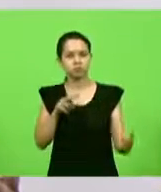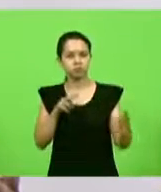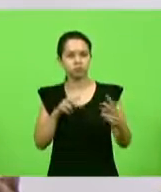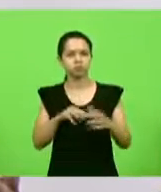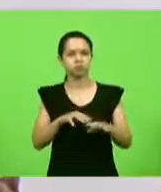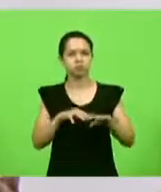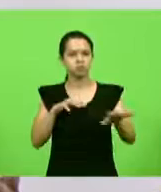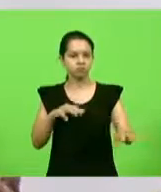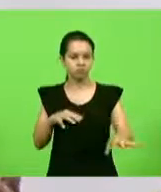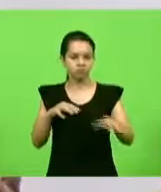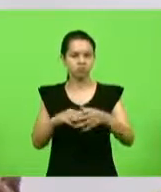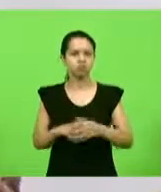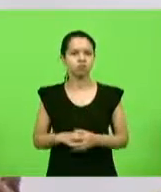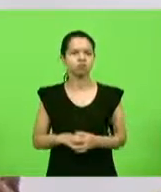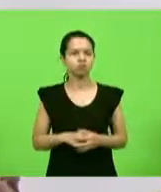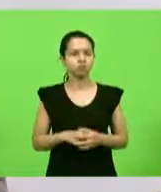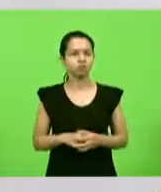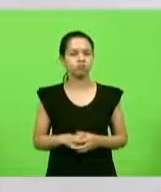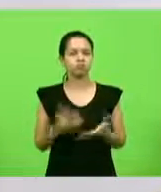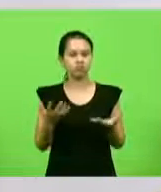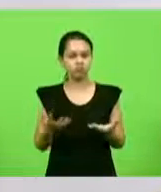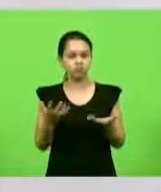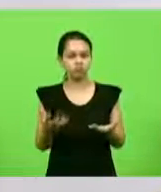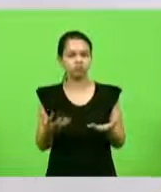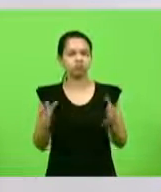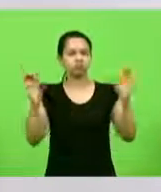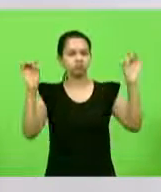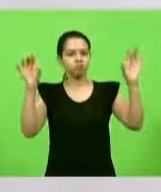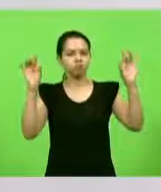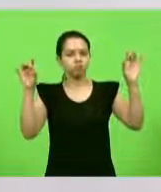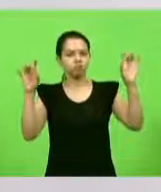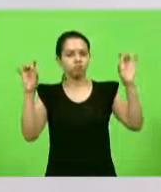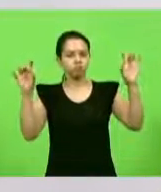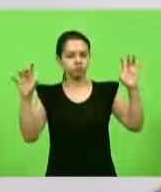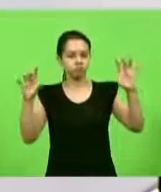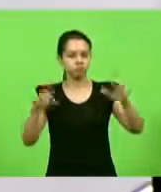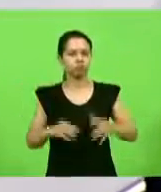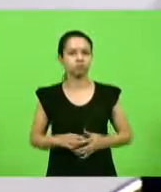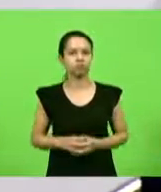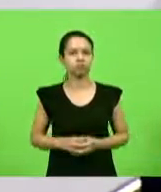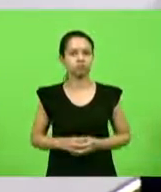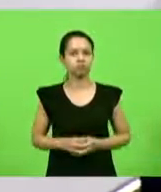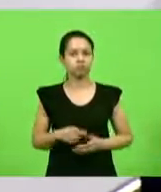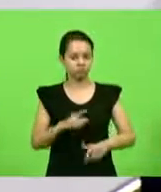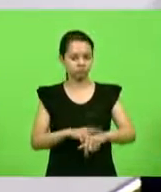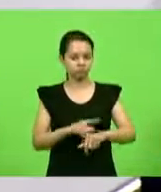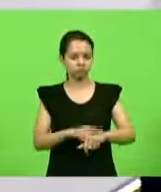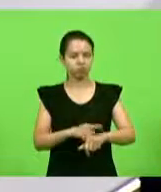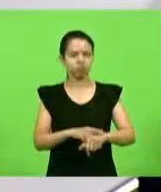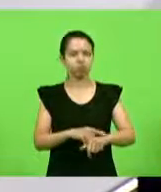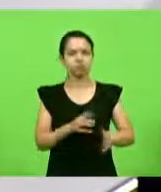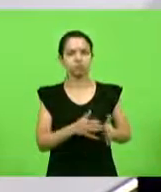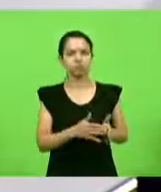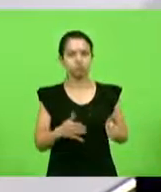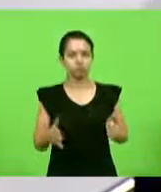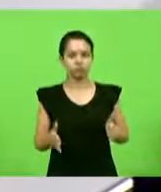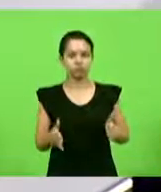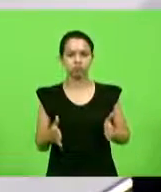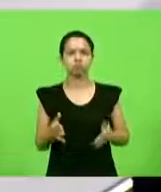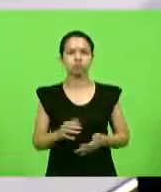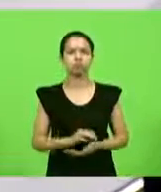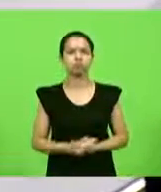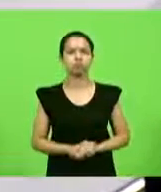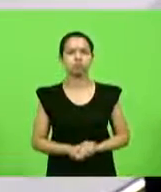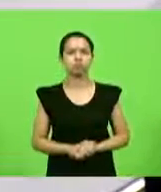deputadas. e quero, de um modo muito especial, usar esse espaço do partido político, ou do nosso bloco, melhor.